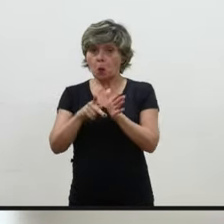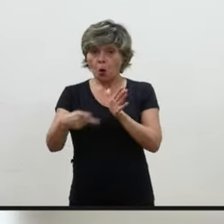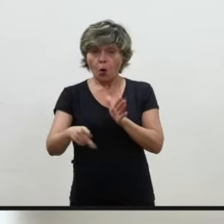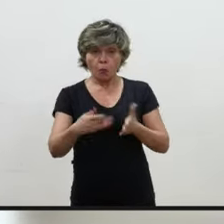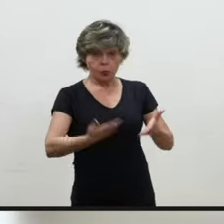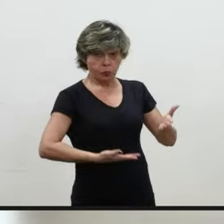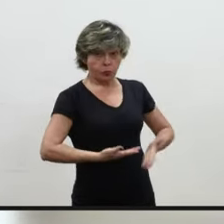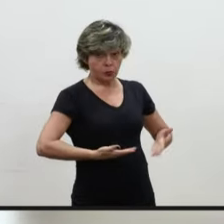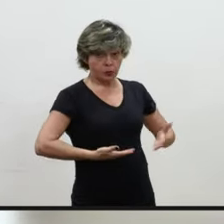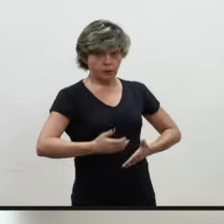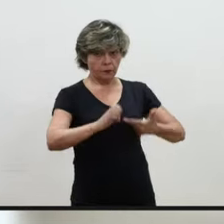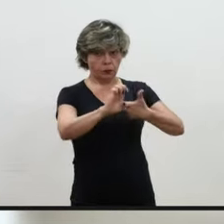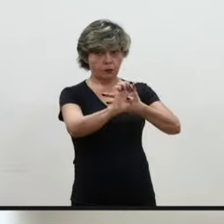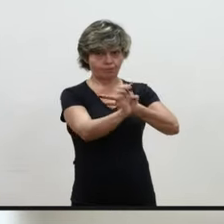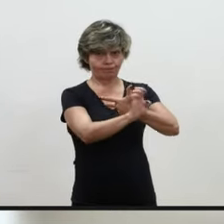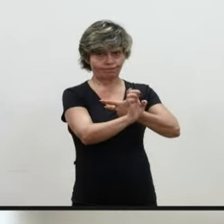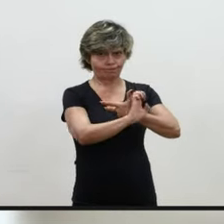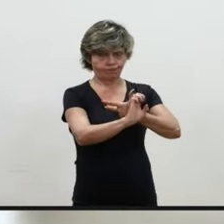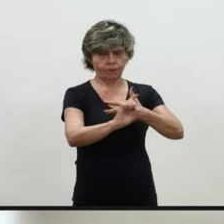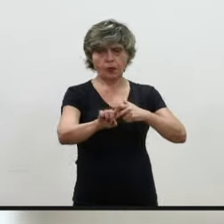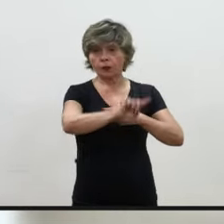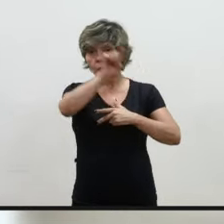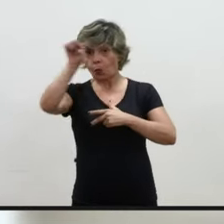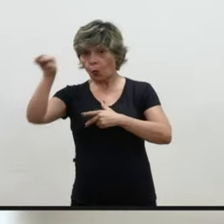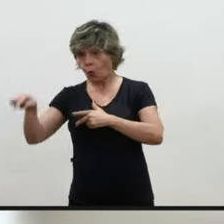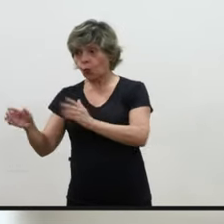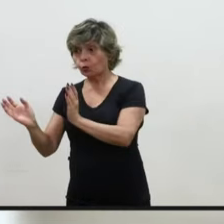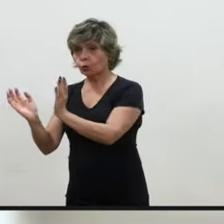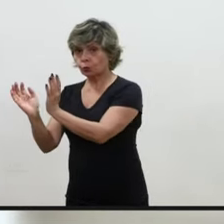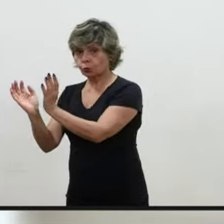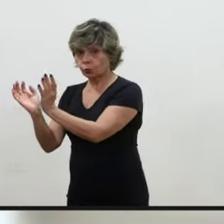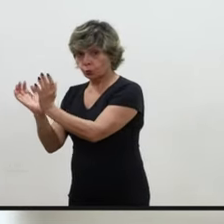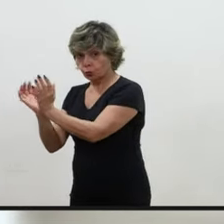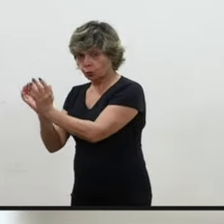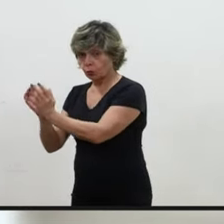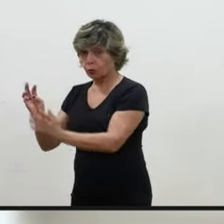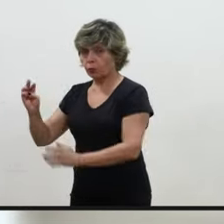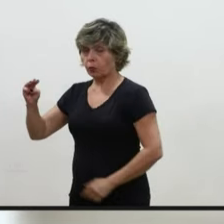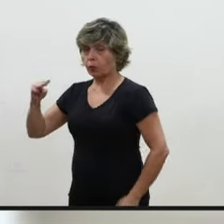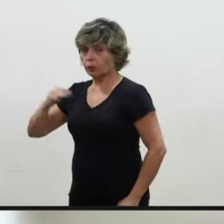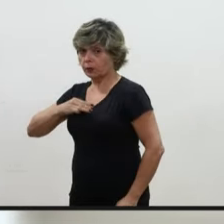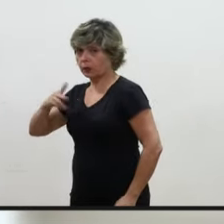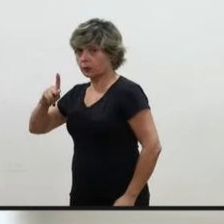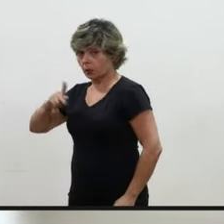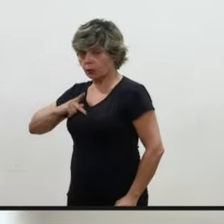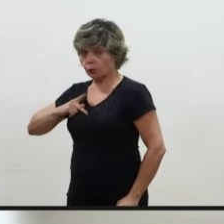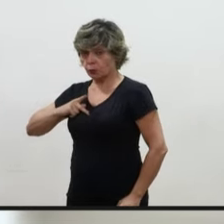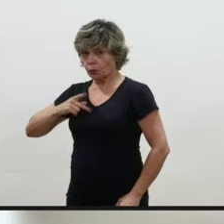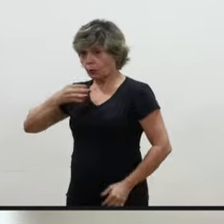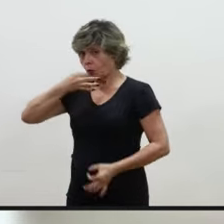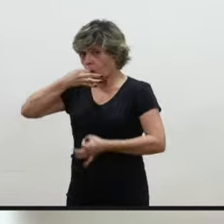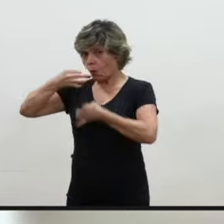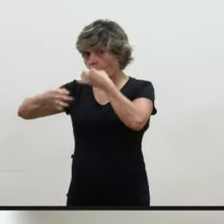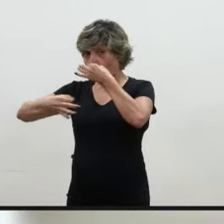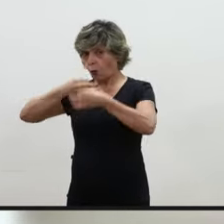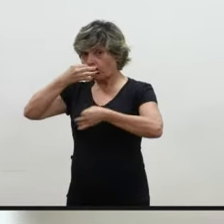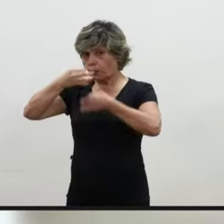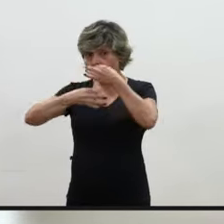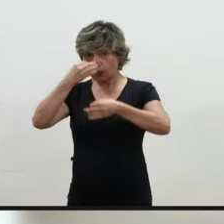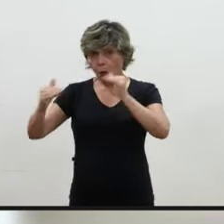O Ministério Público, ao analisar o processo, ele divergiu desse entendimento que